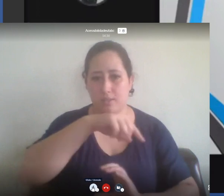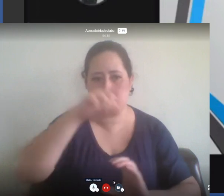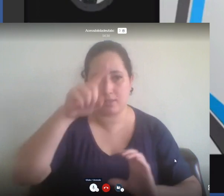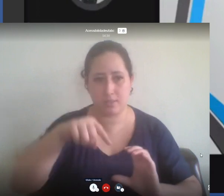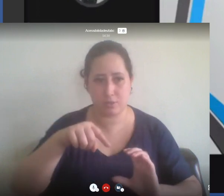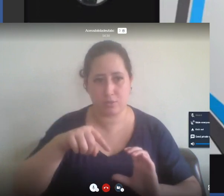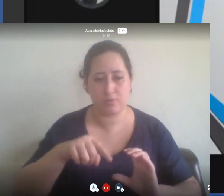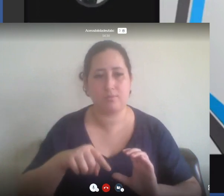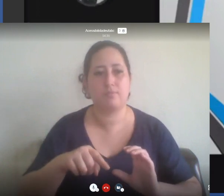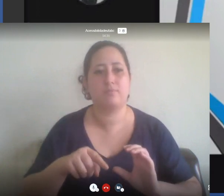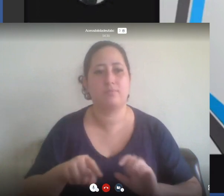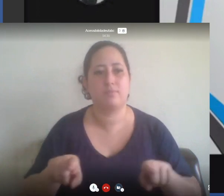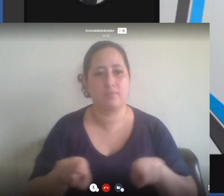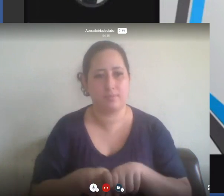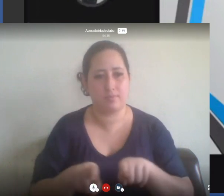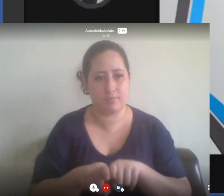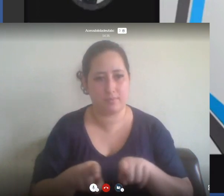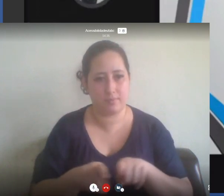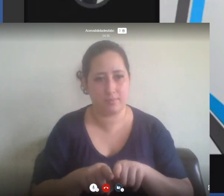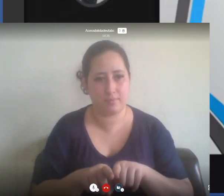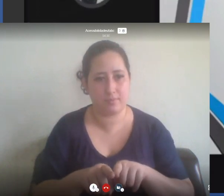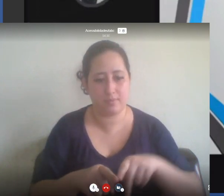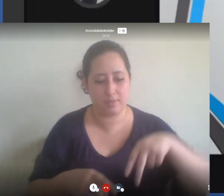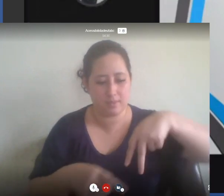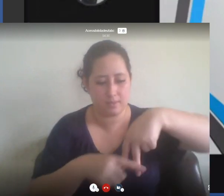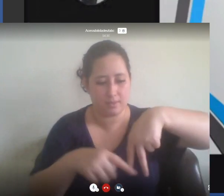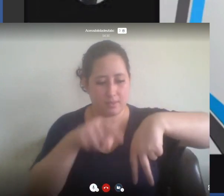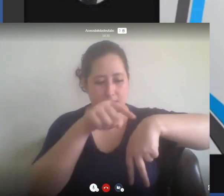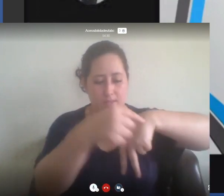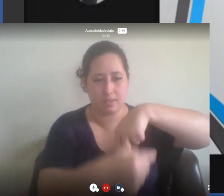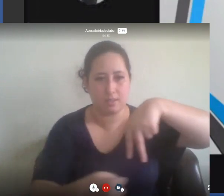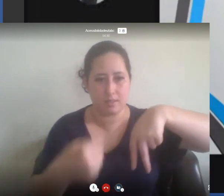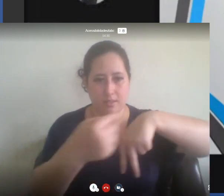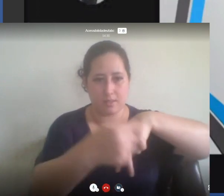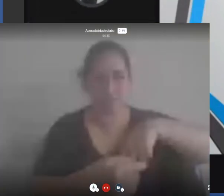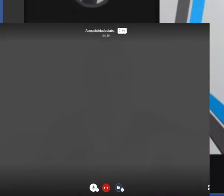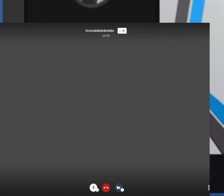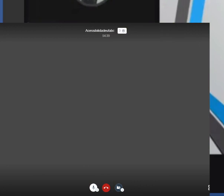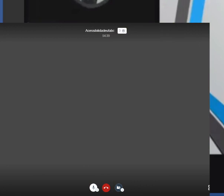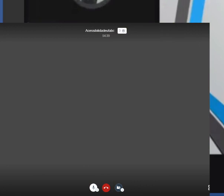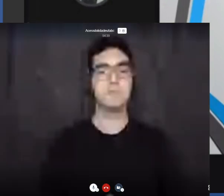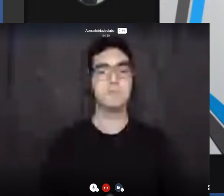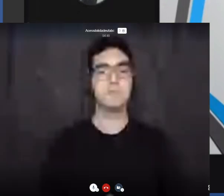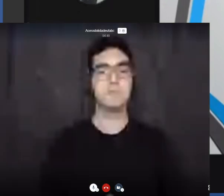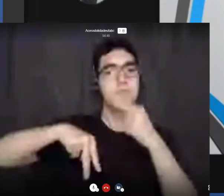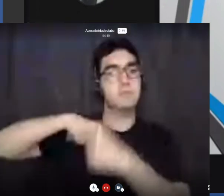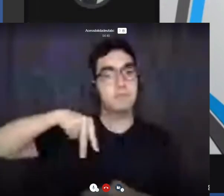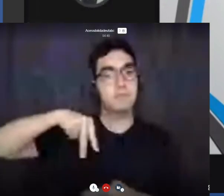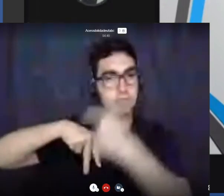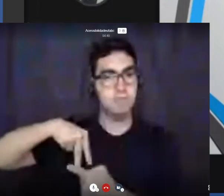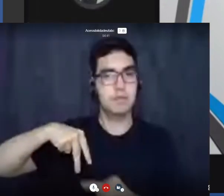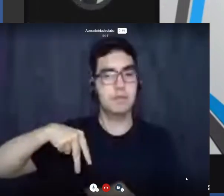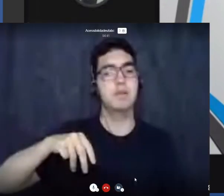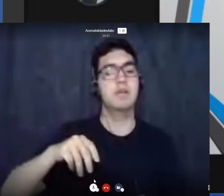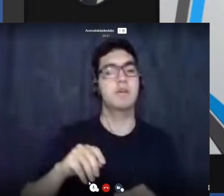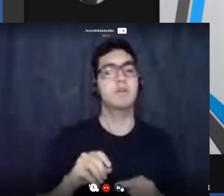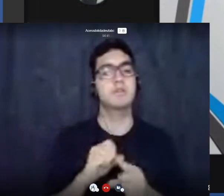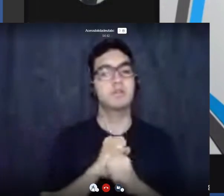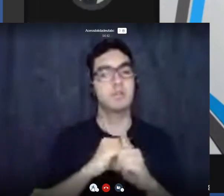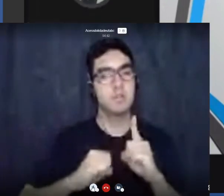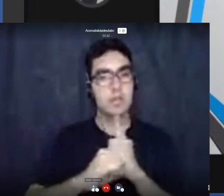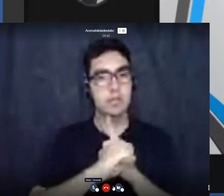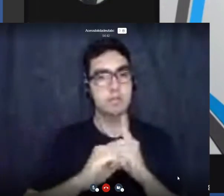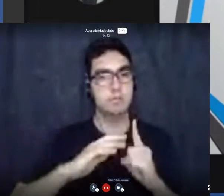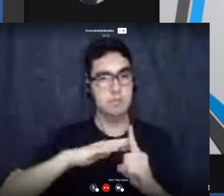também do anarquismo, o socialismo libertário. esses movimentos e esse ideário